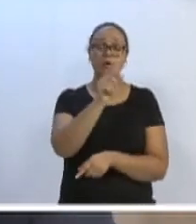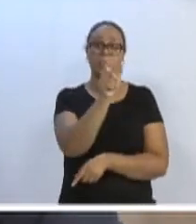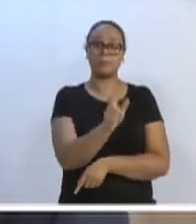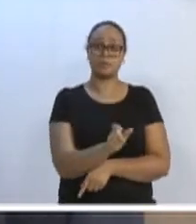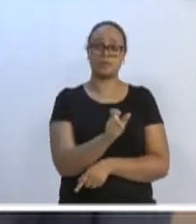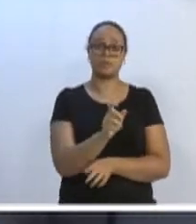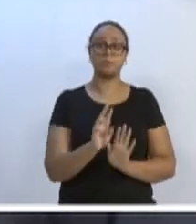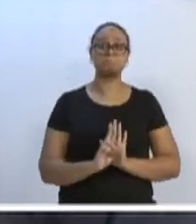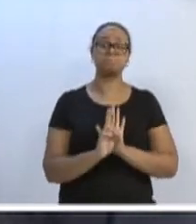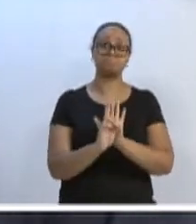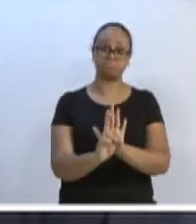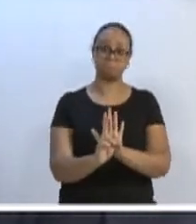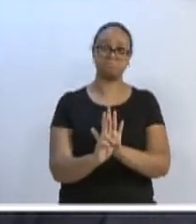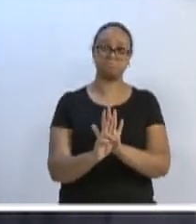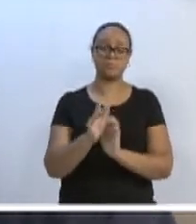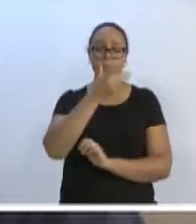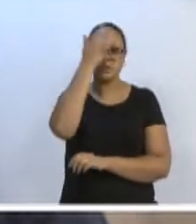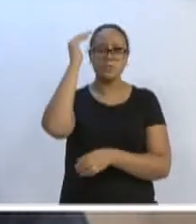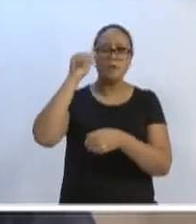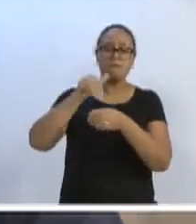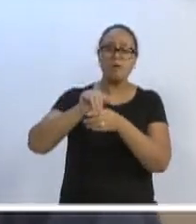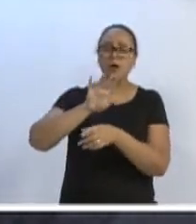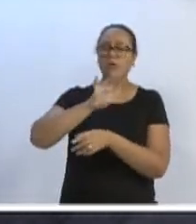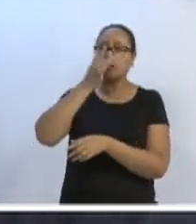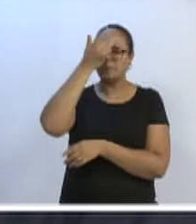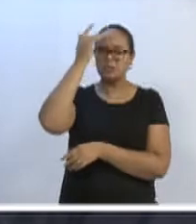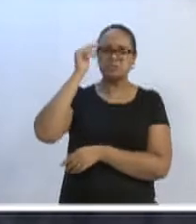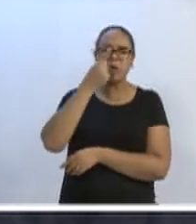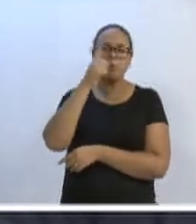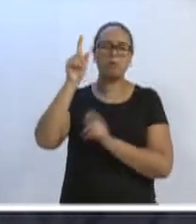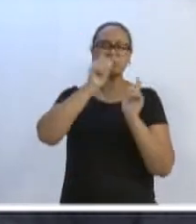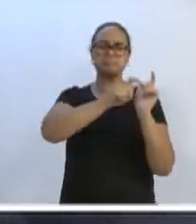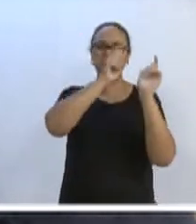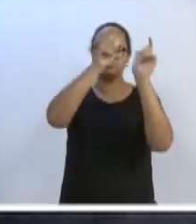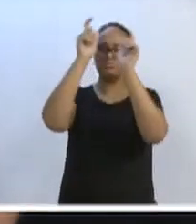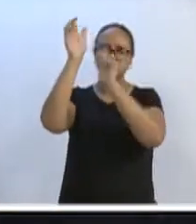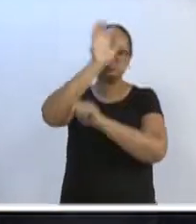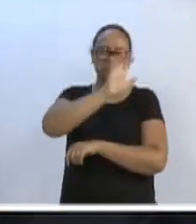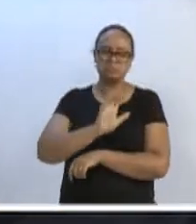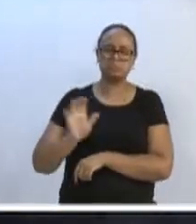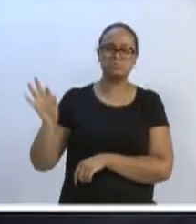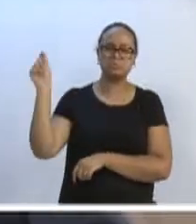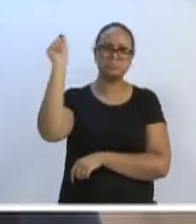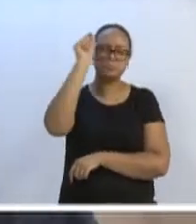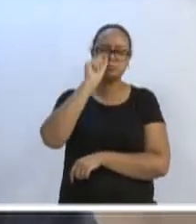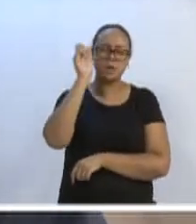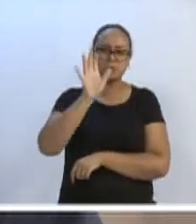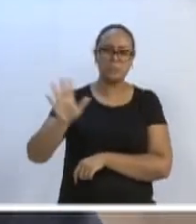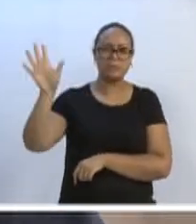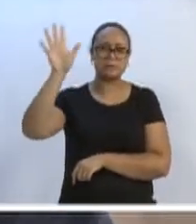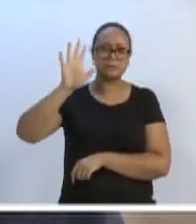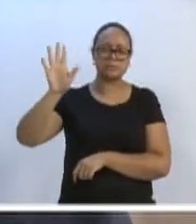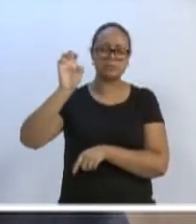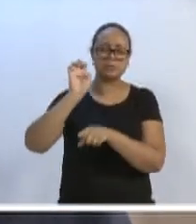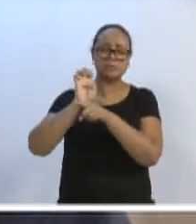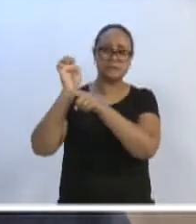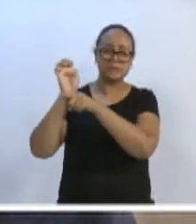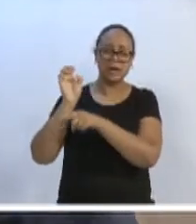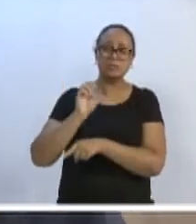cobrar. Aqueles que votaram em candidatos lá do Oeste, lá da capital, lá do Alto Vale, lá não sei de onde, enfim, do outro lado do Estado de Santa Catarina,